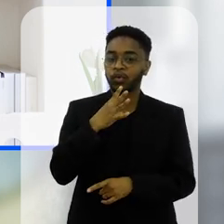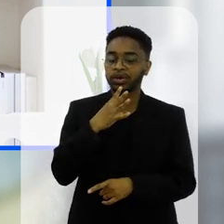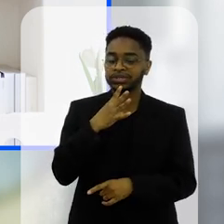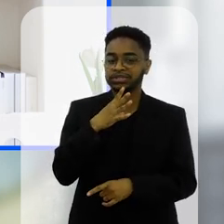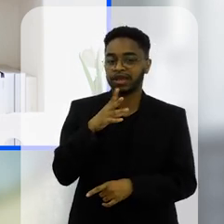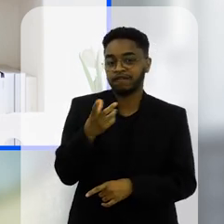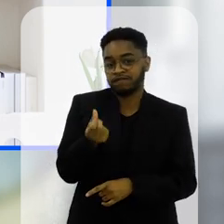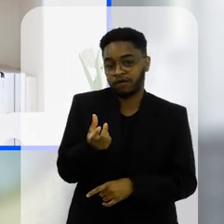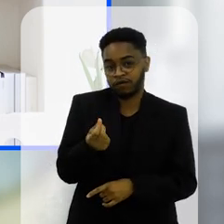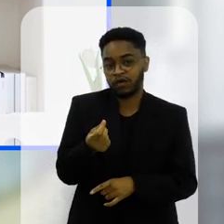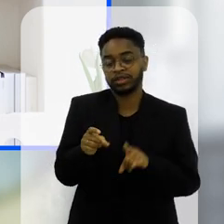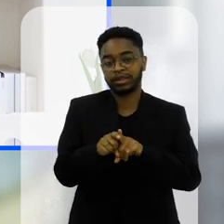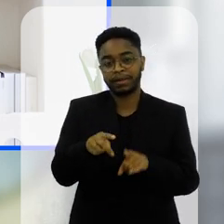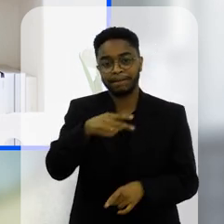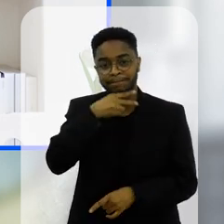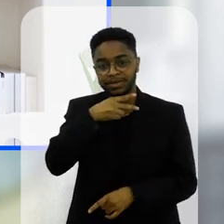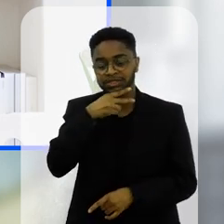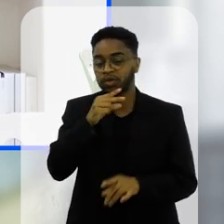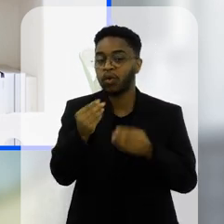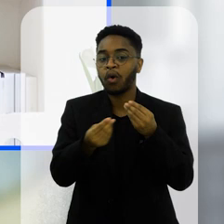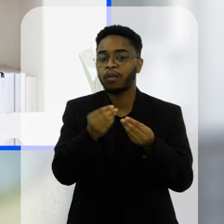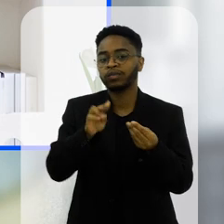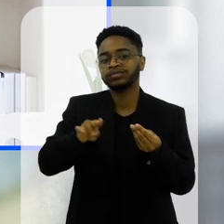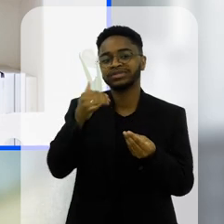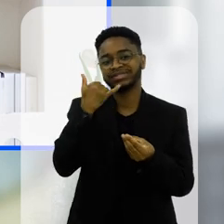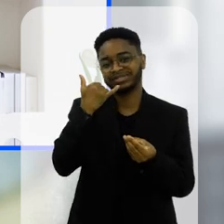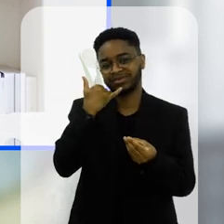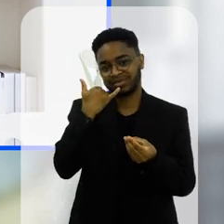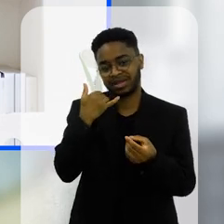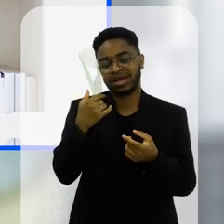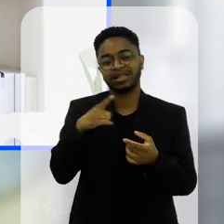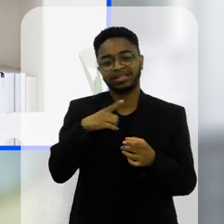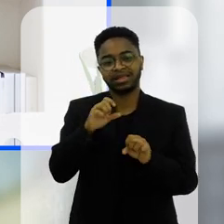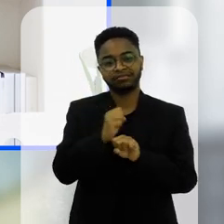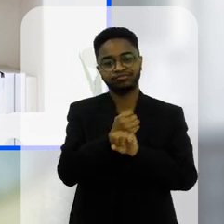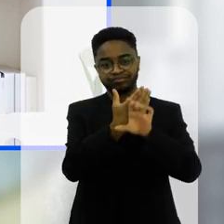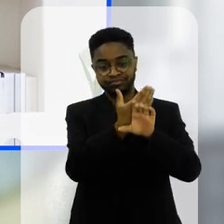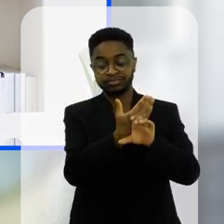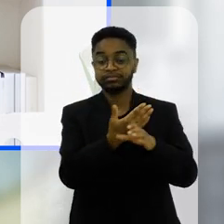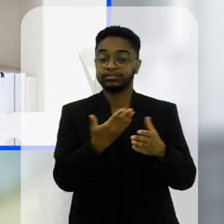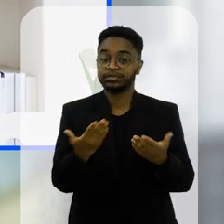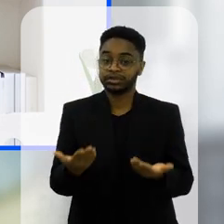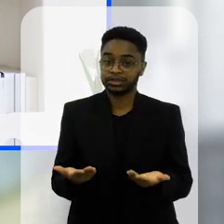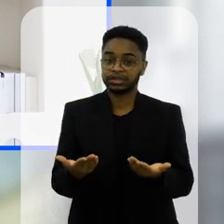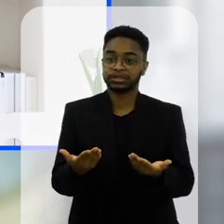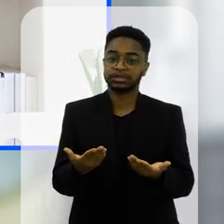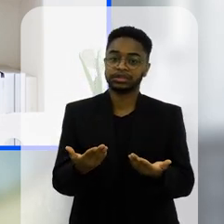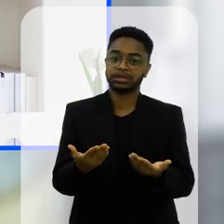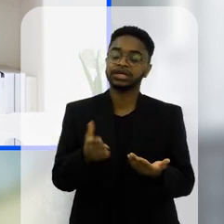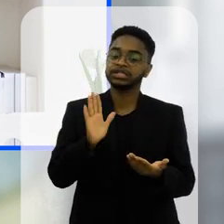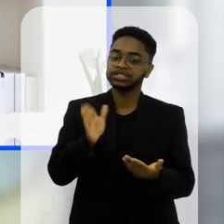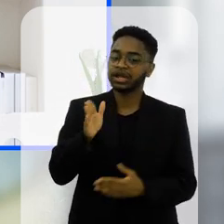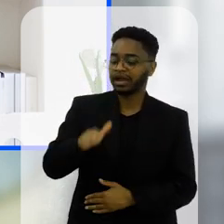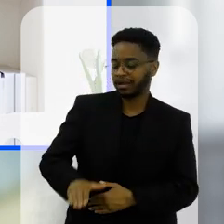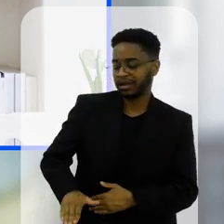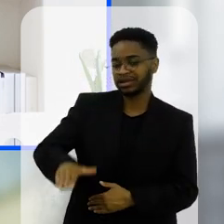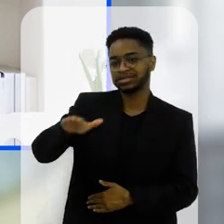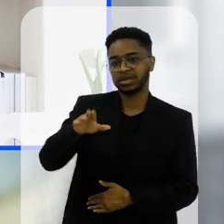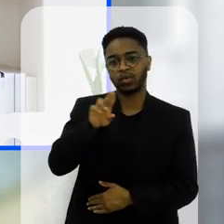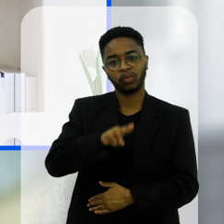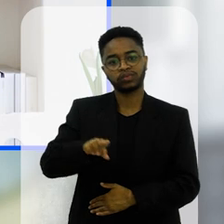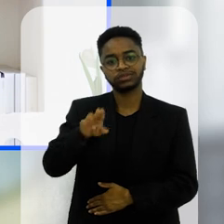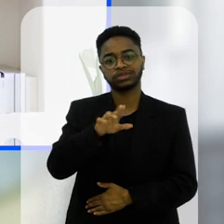a avó primeiramente talvez e bisavó assim pelo celular né chamadas de vídeo enfim eles já estão